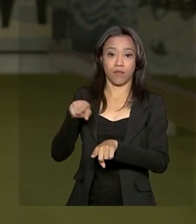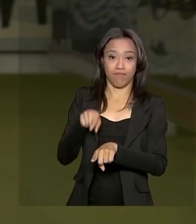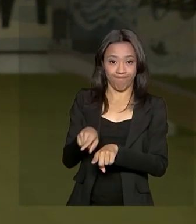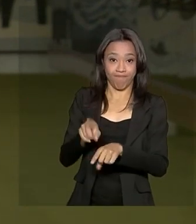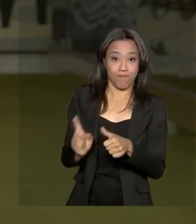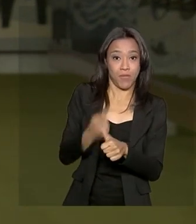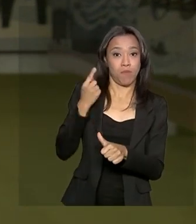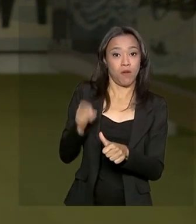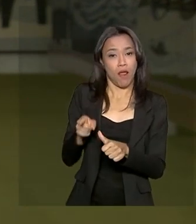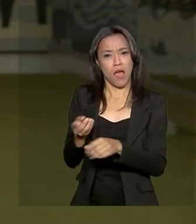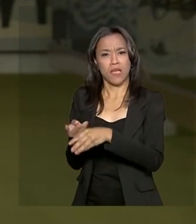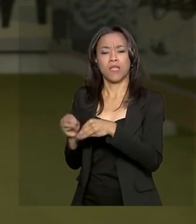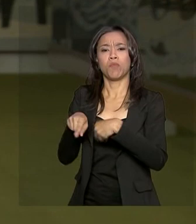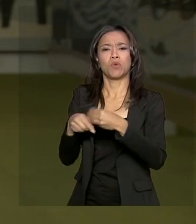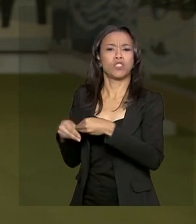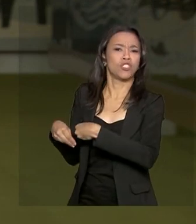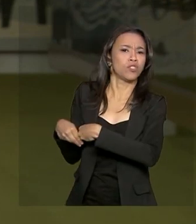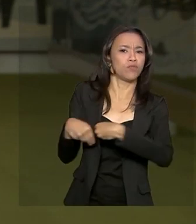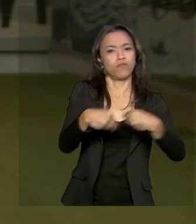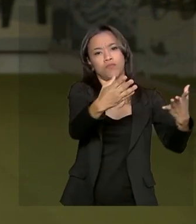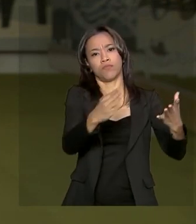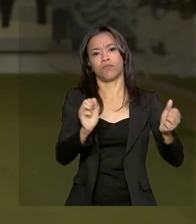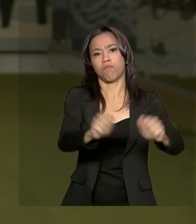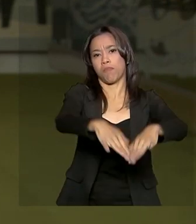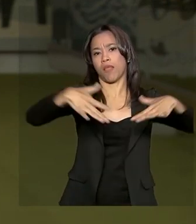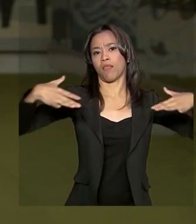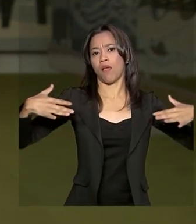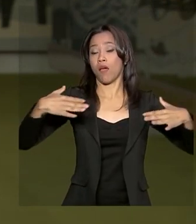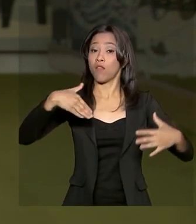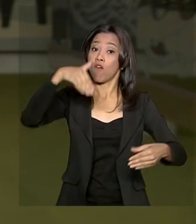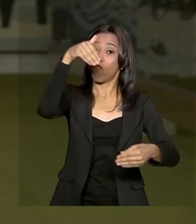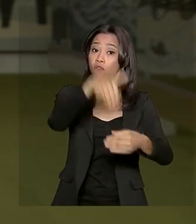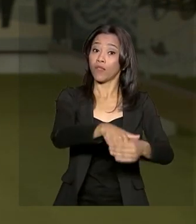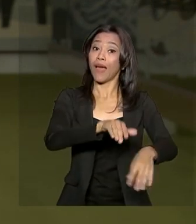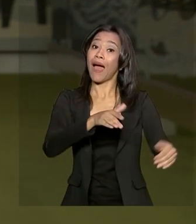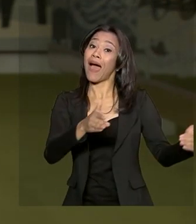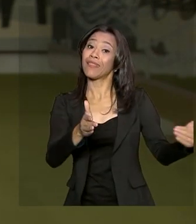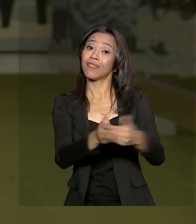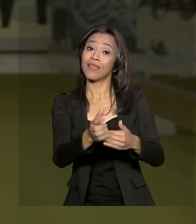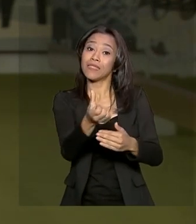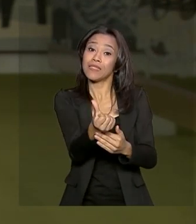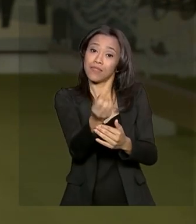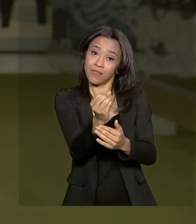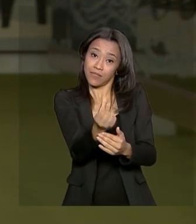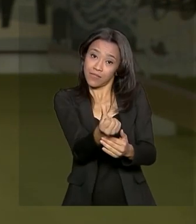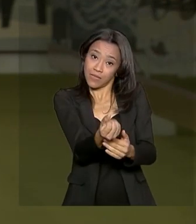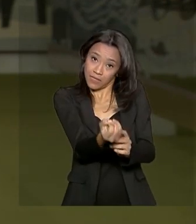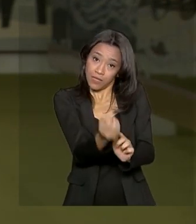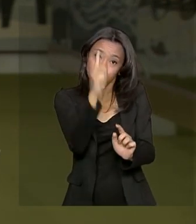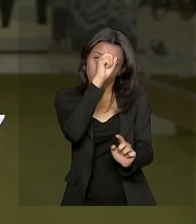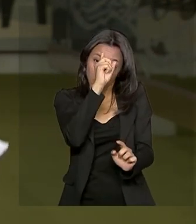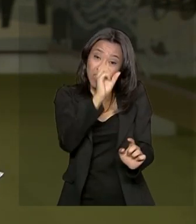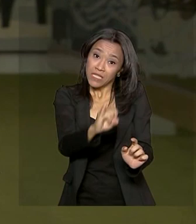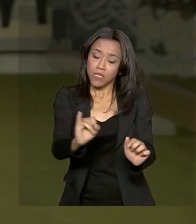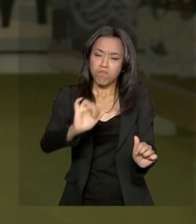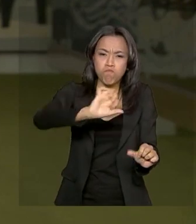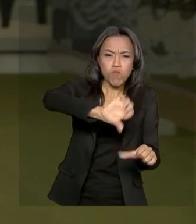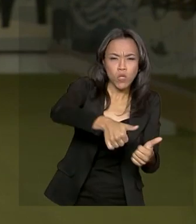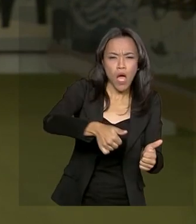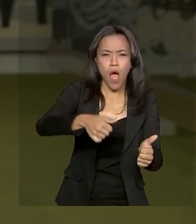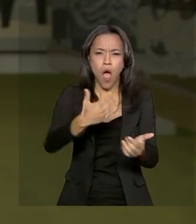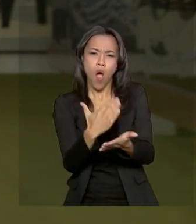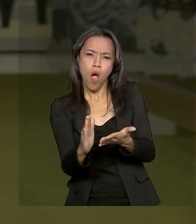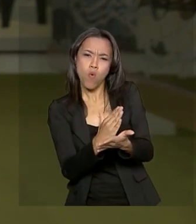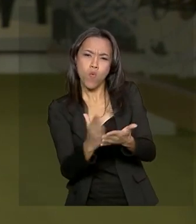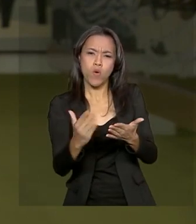seguirá direto para o plenário para ser votado em até 60 dias. Modificações, se elas acontecerem, o texto precisa voltar aqui